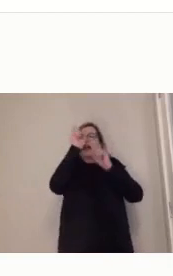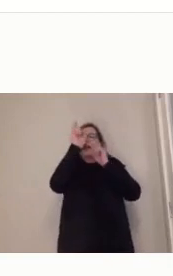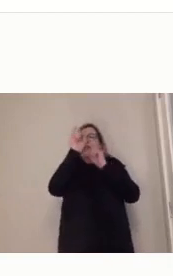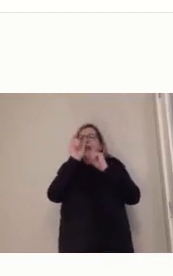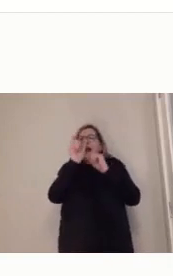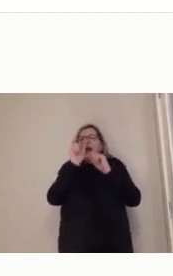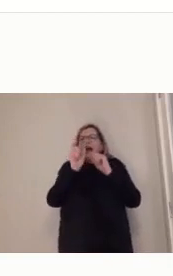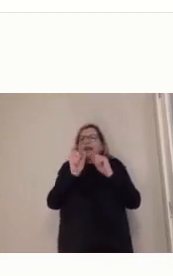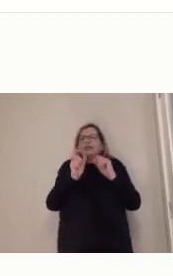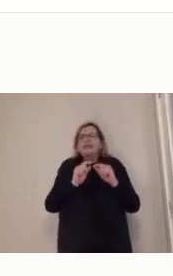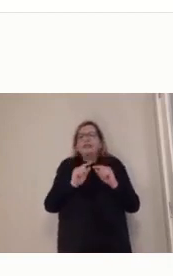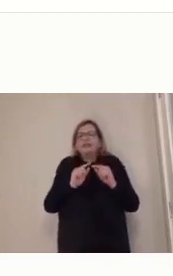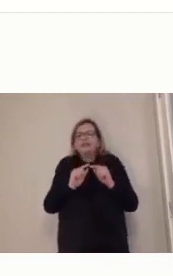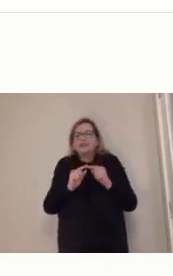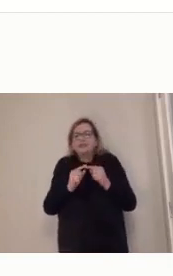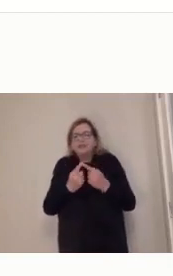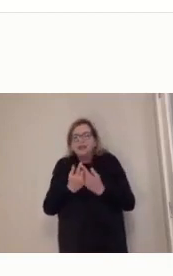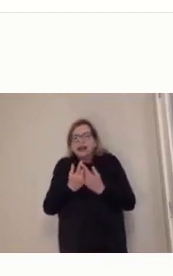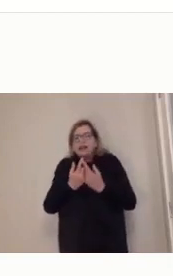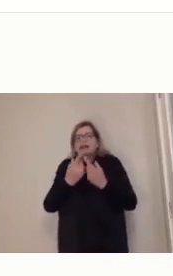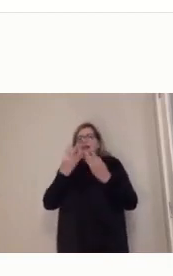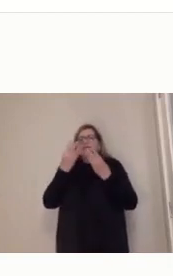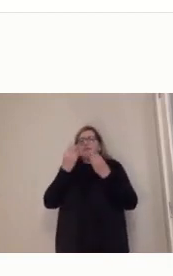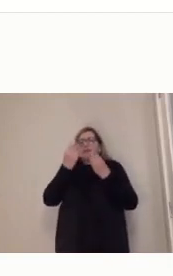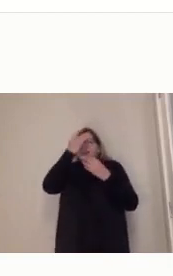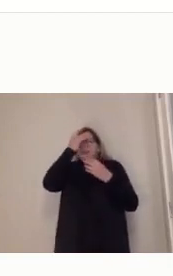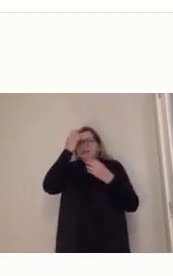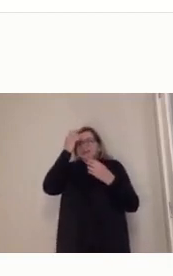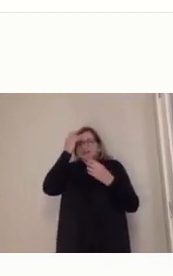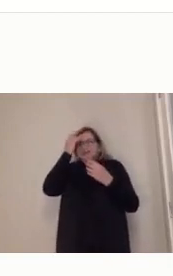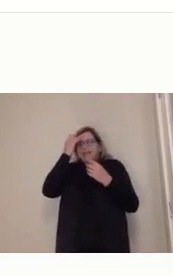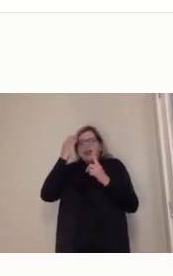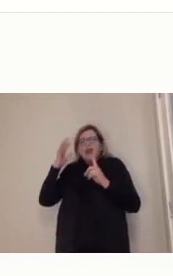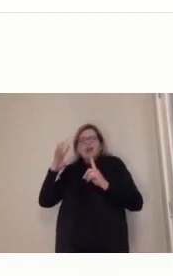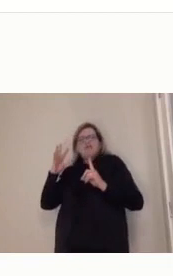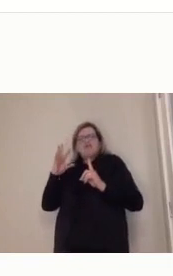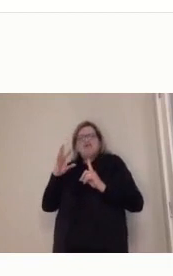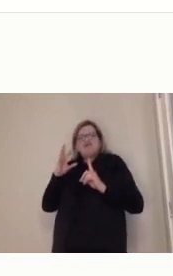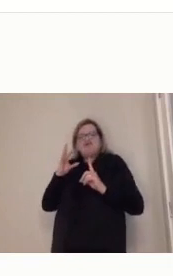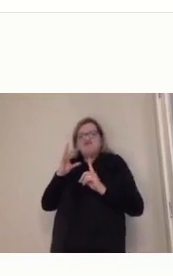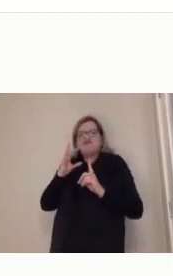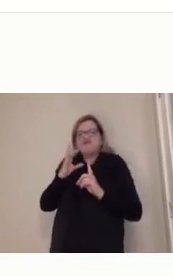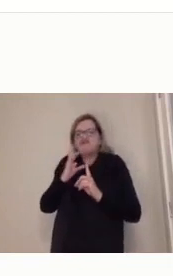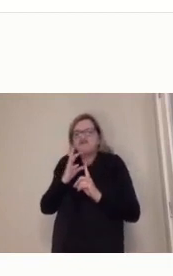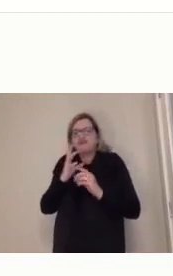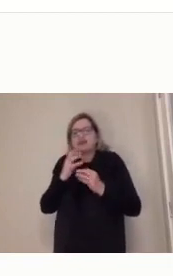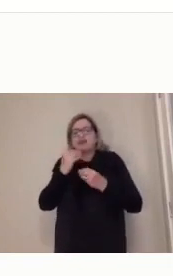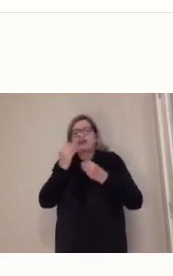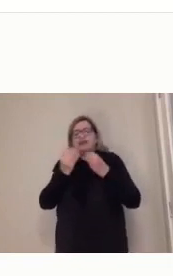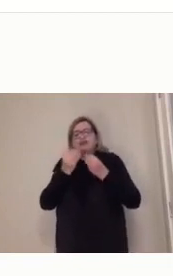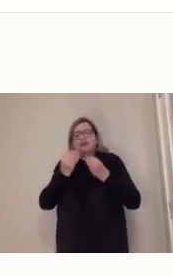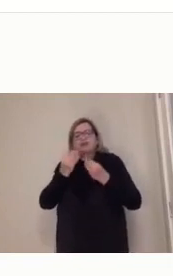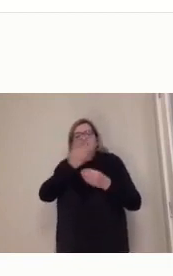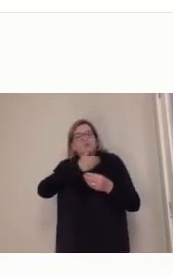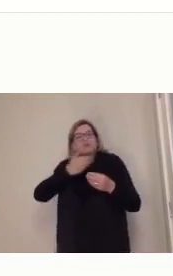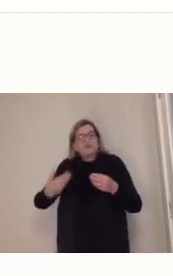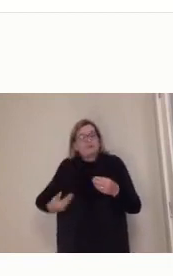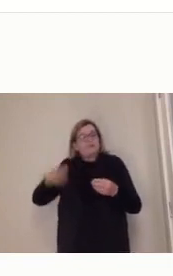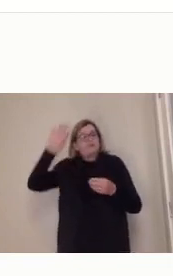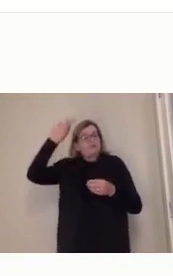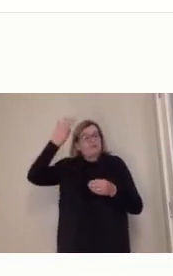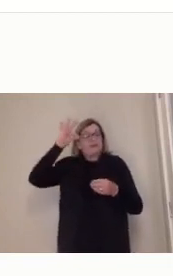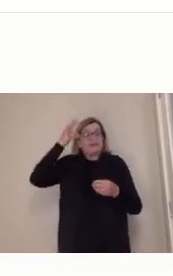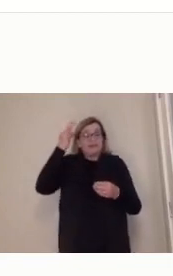o regime de governo francês da época, né? O, me fugiu a palavra de novo,